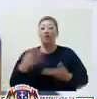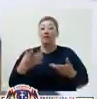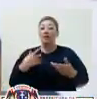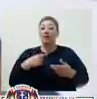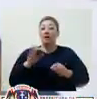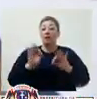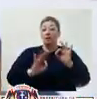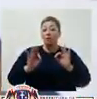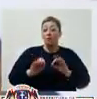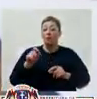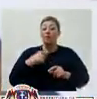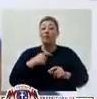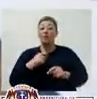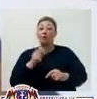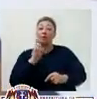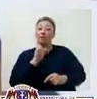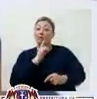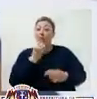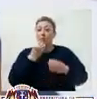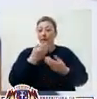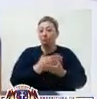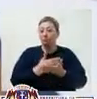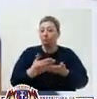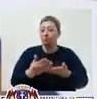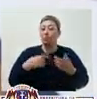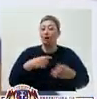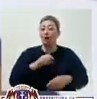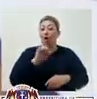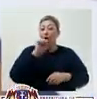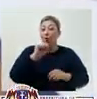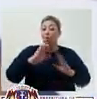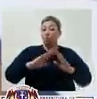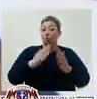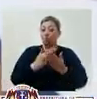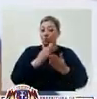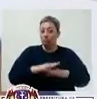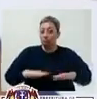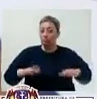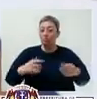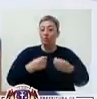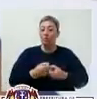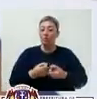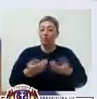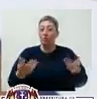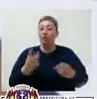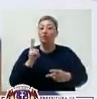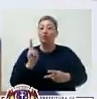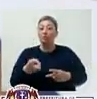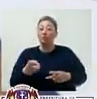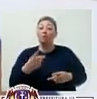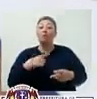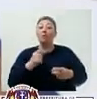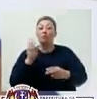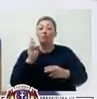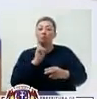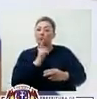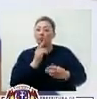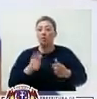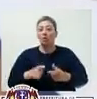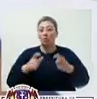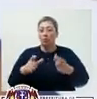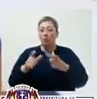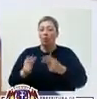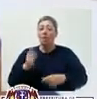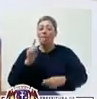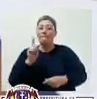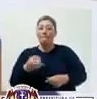E o programa Restaurante do Bem já começou. São oito creches que estão distribuindo diariamente duas mil refeições gratuitas,